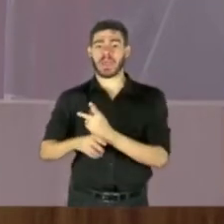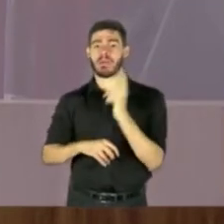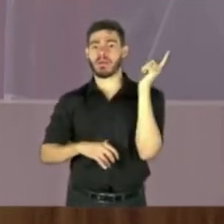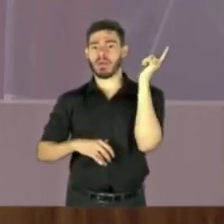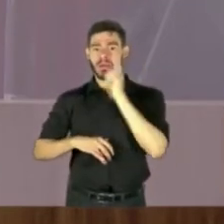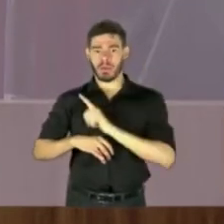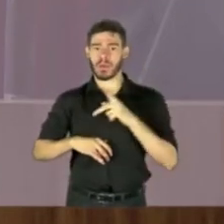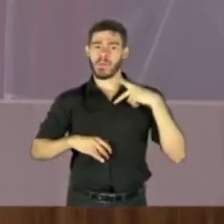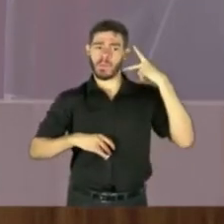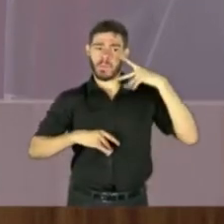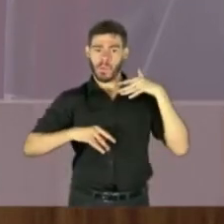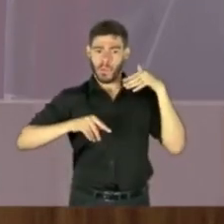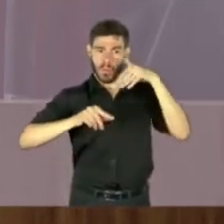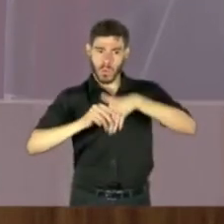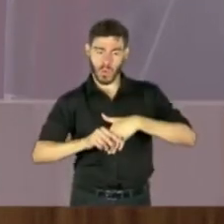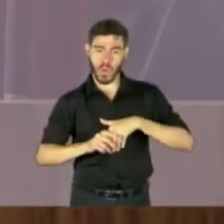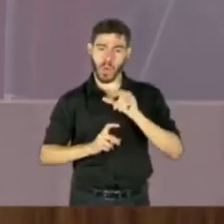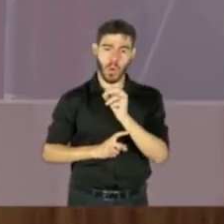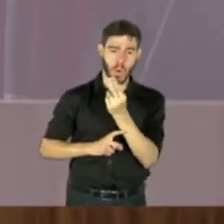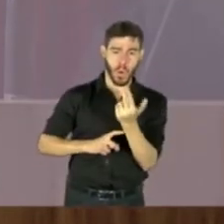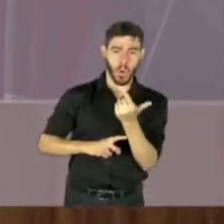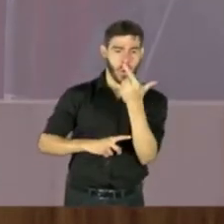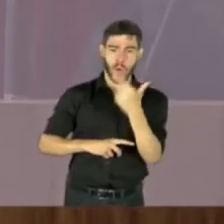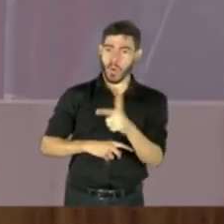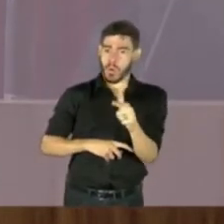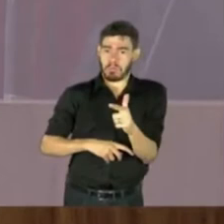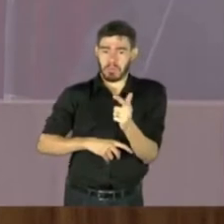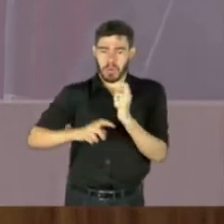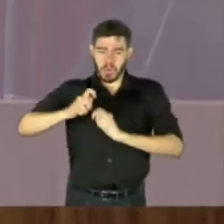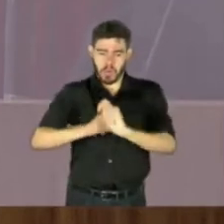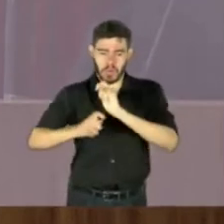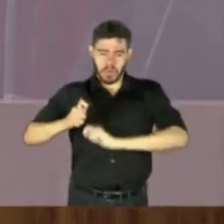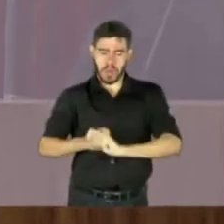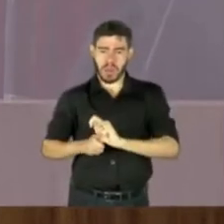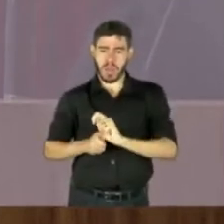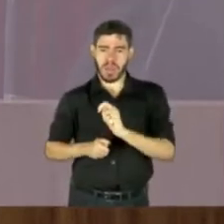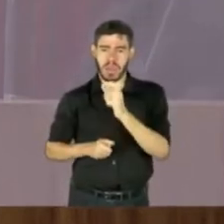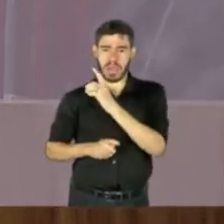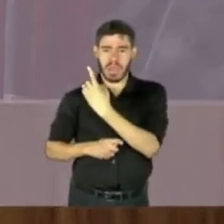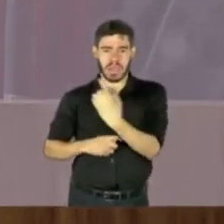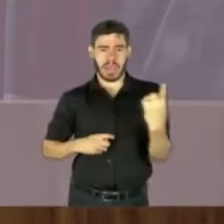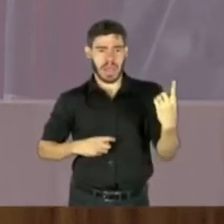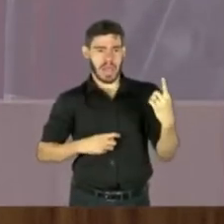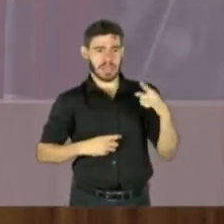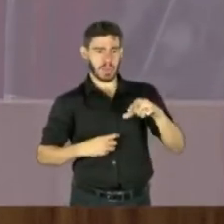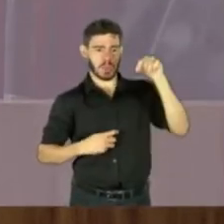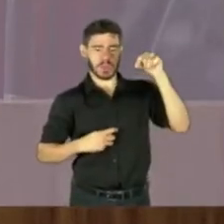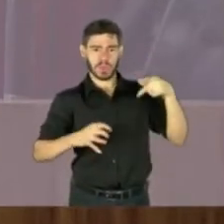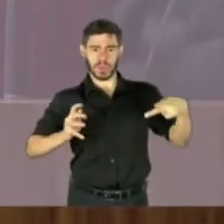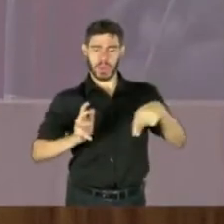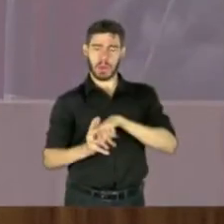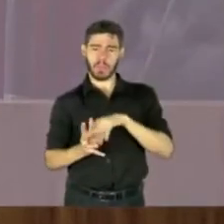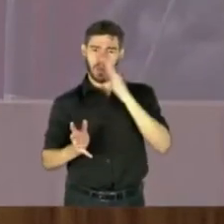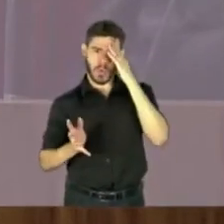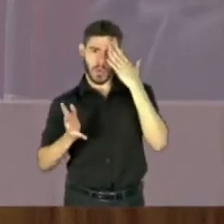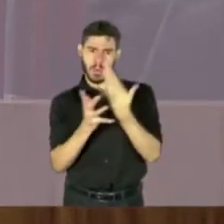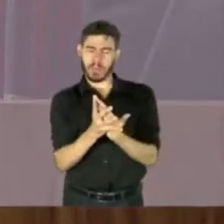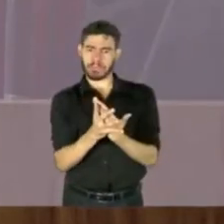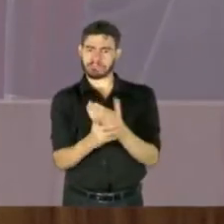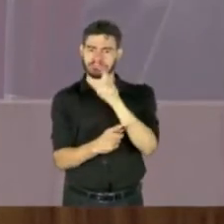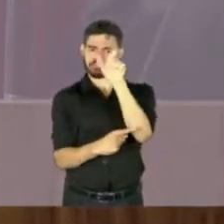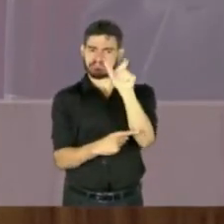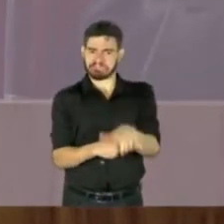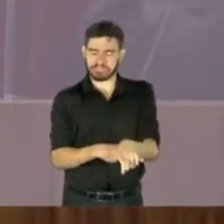eleitoral com isso, senão não existiria administrador. Cada um faz a sua opção e aposta nessa opção.